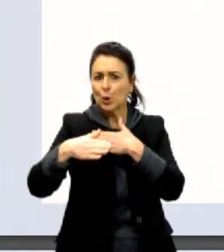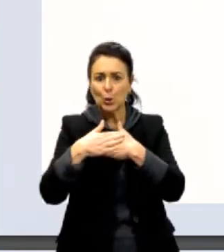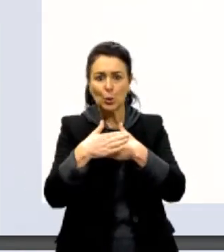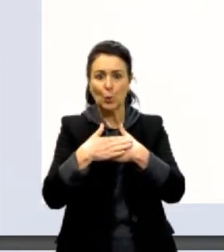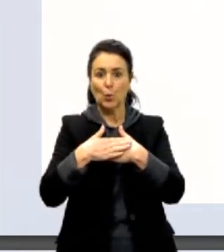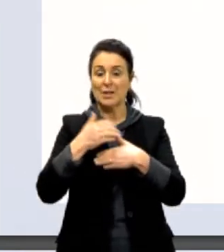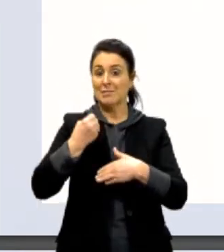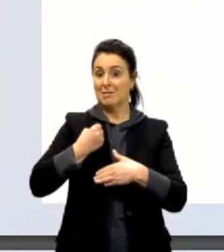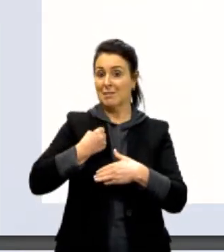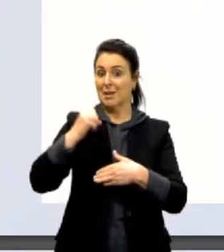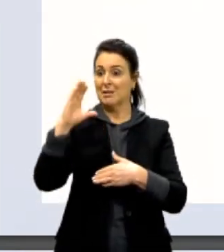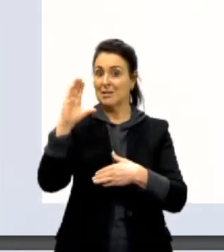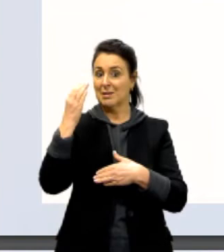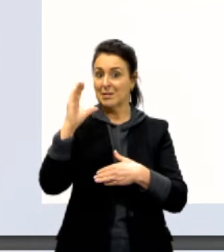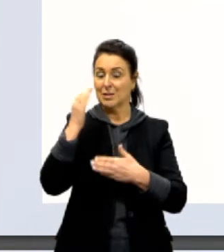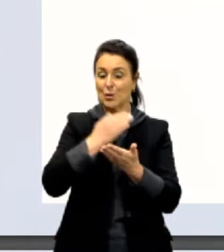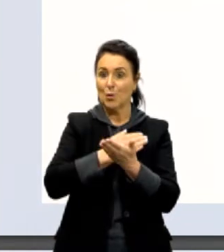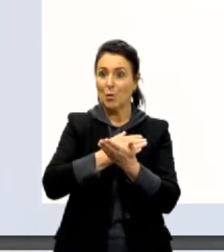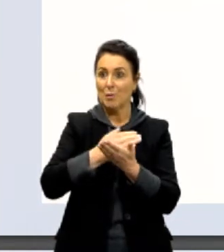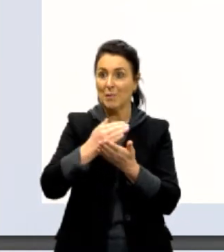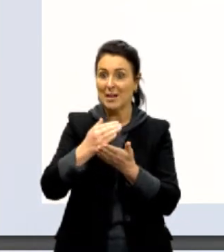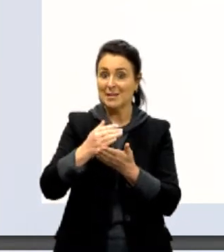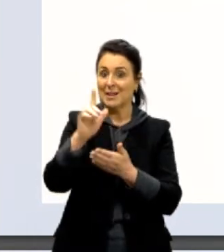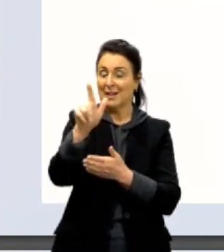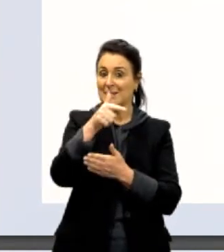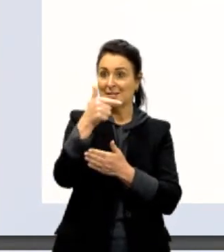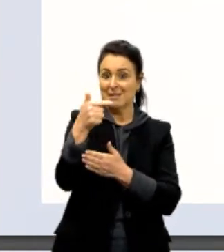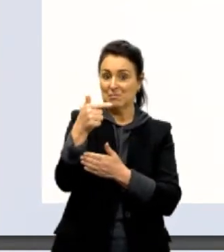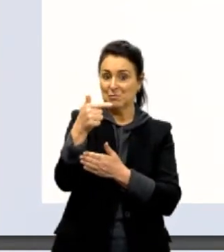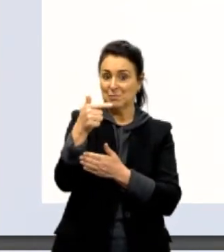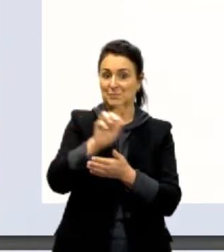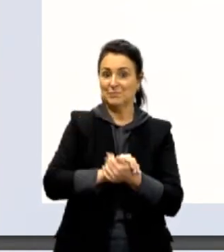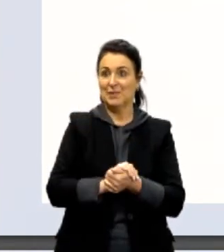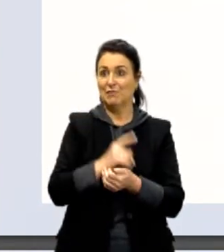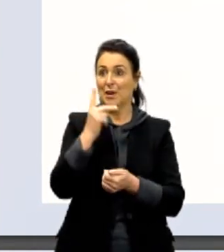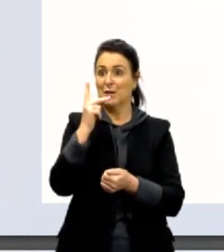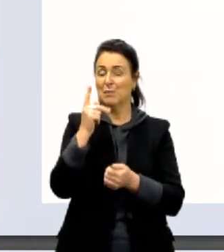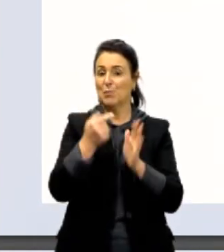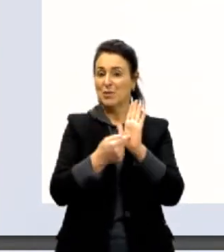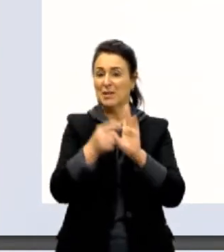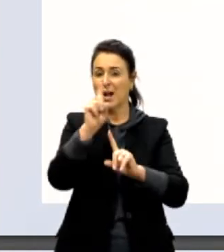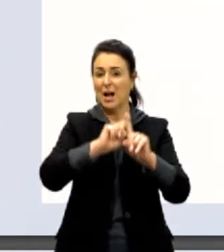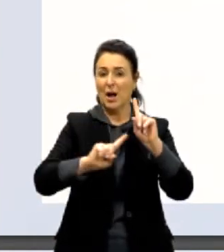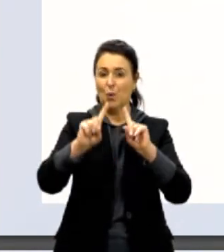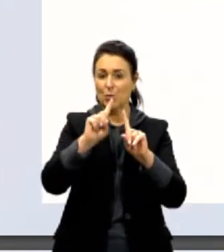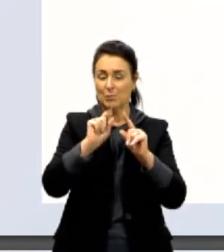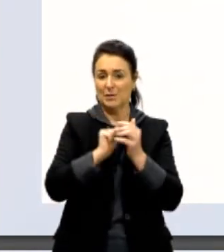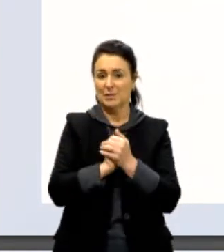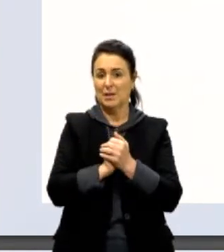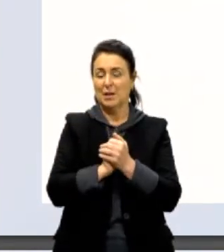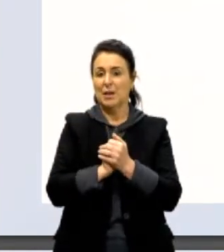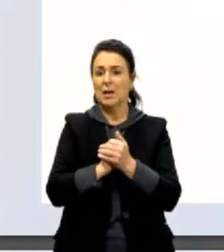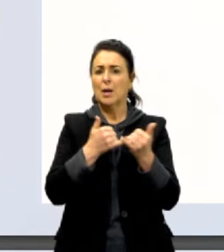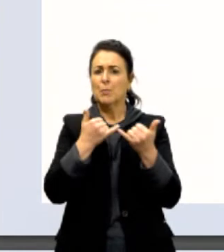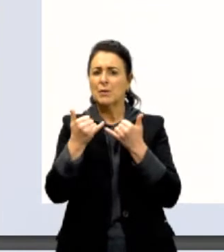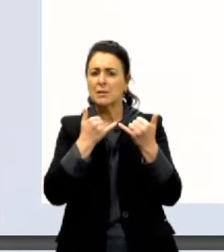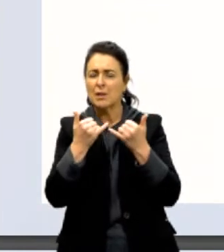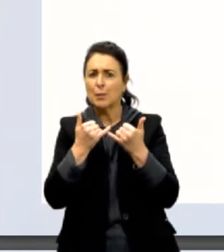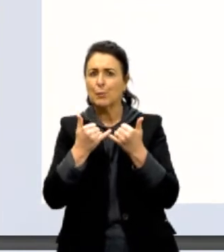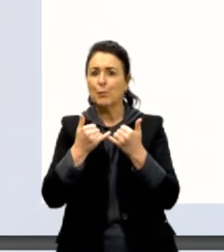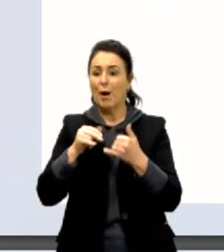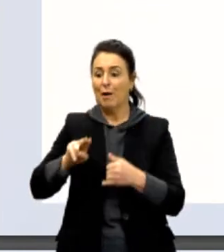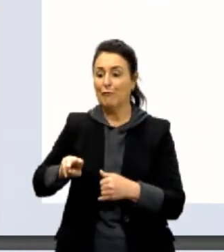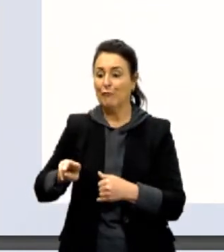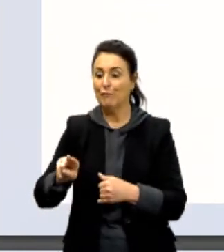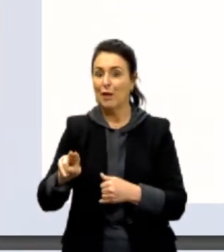Ciência são derivadas daquelas sete, então não tem como mostrar todas. Vou mostrar algumas, tá? Por exemplo, a Grandeza Velocidade que